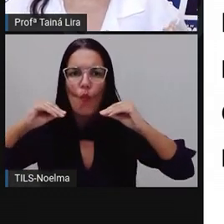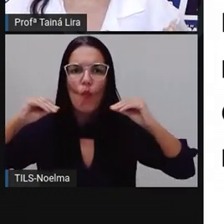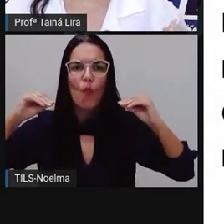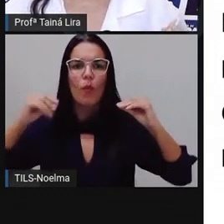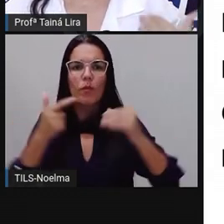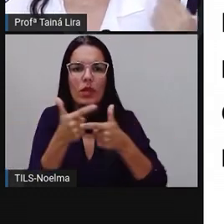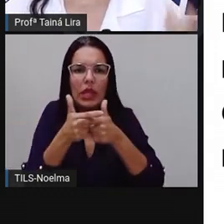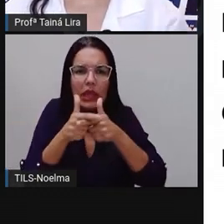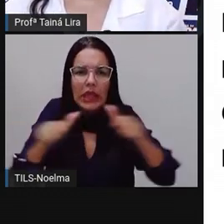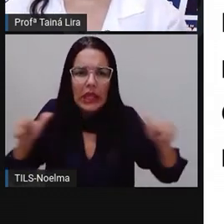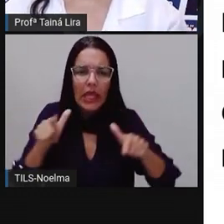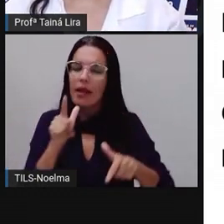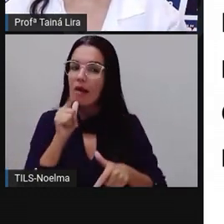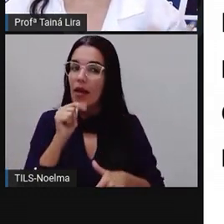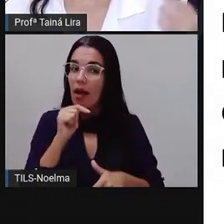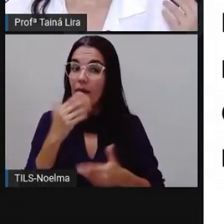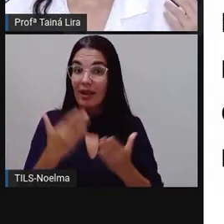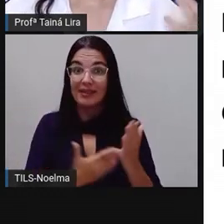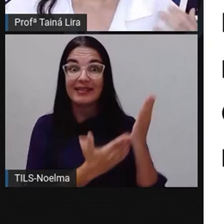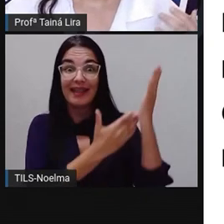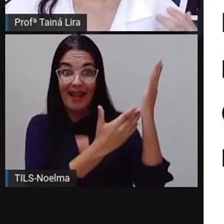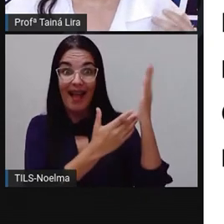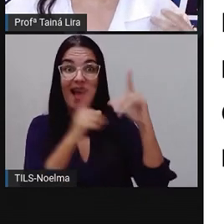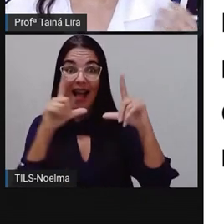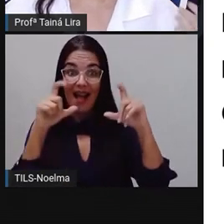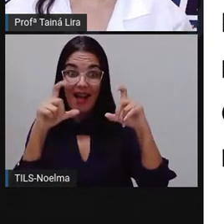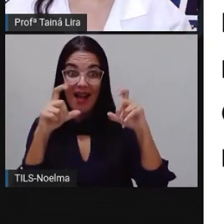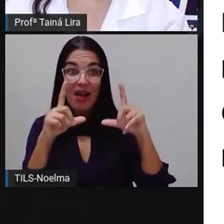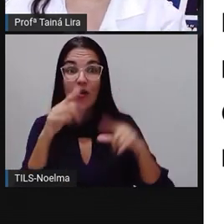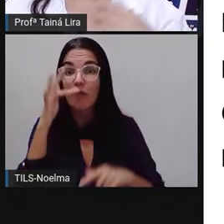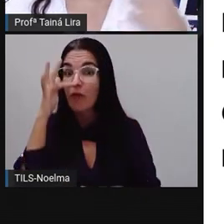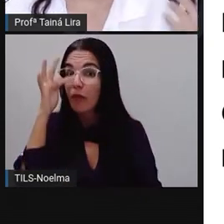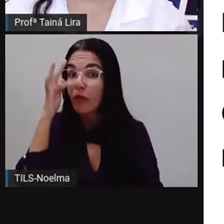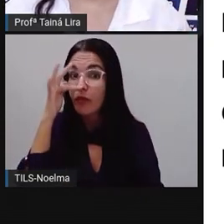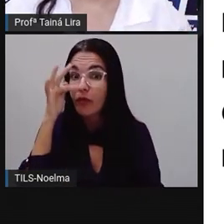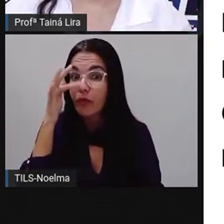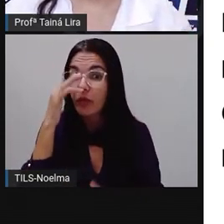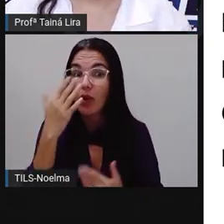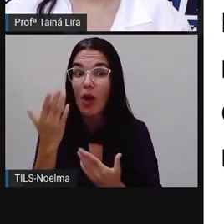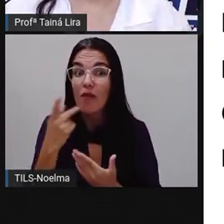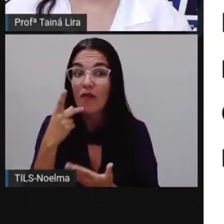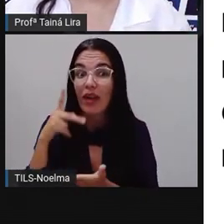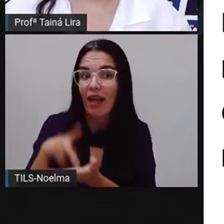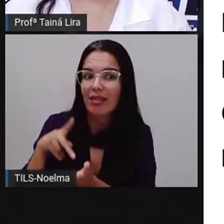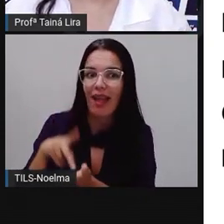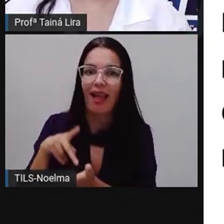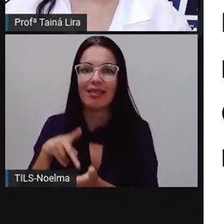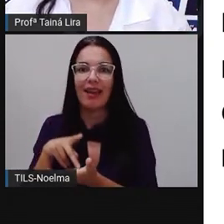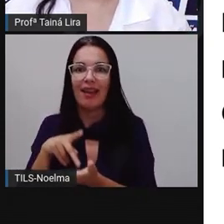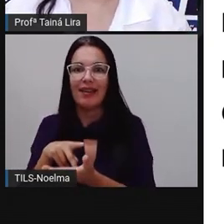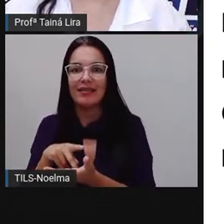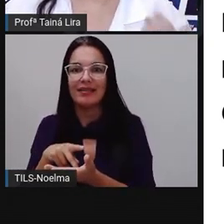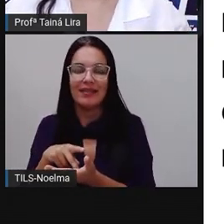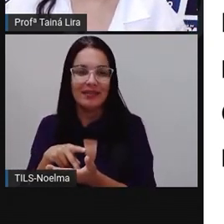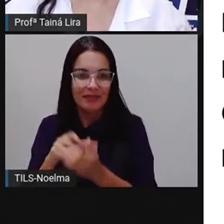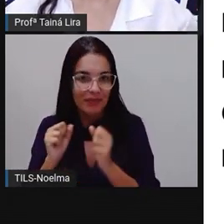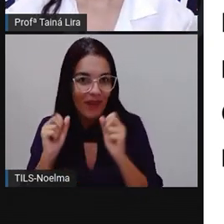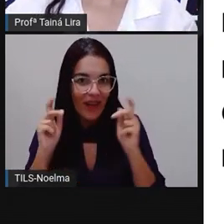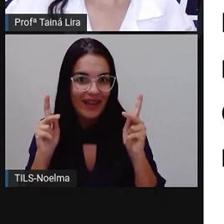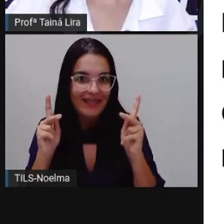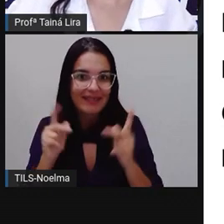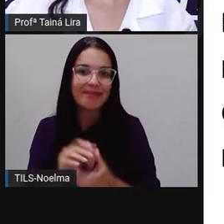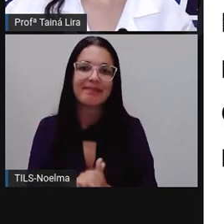hibisco, certo? É na sua forma natural, até lá ainda, ó, no pezinho, tá?